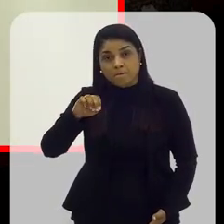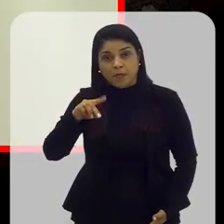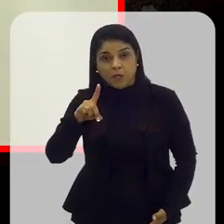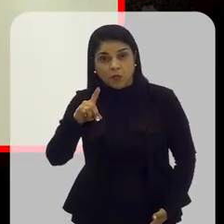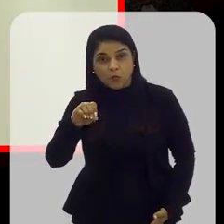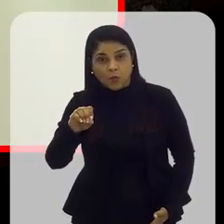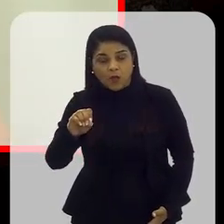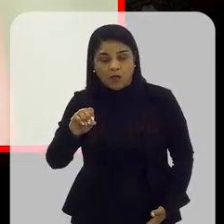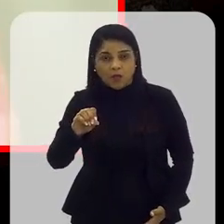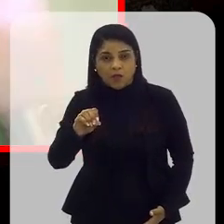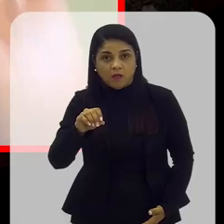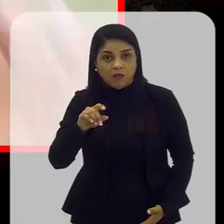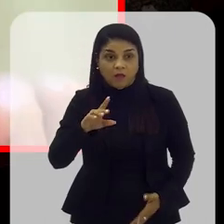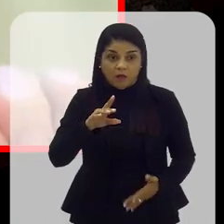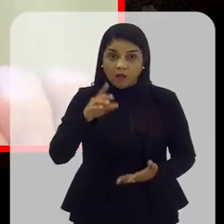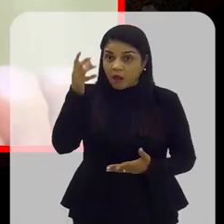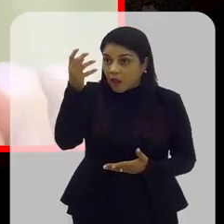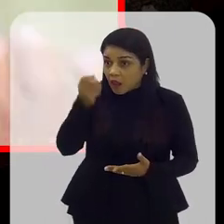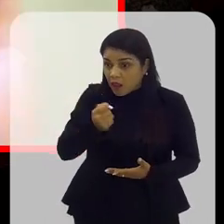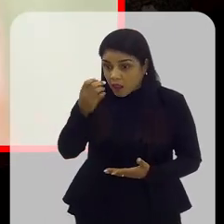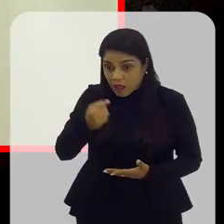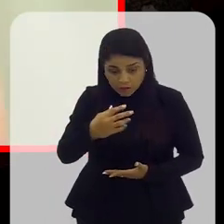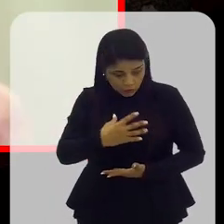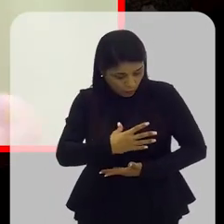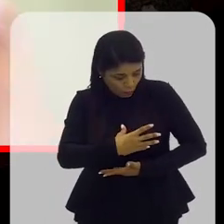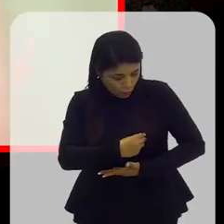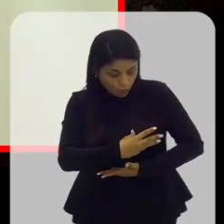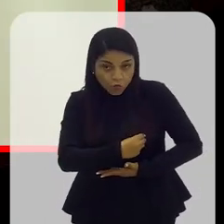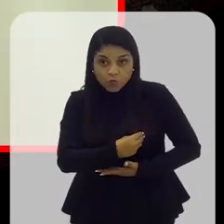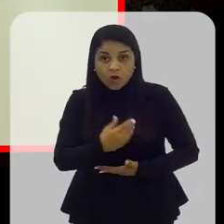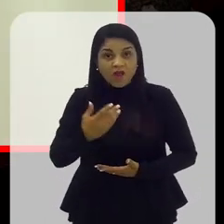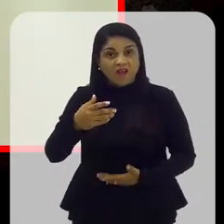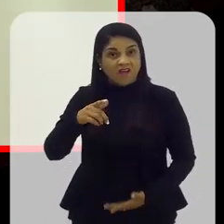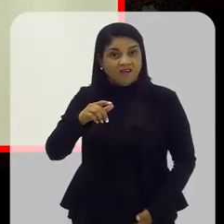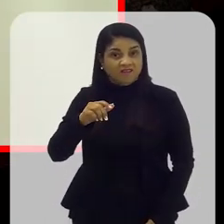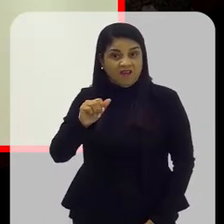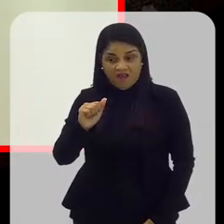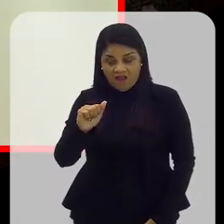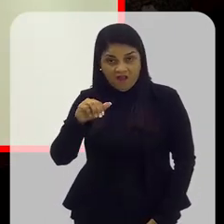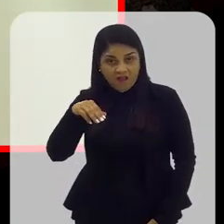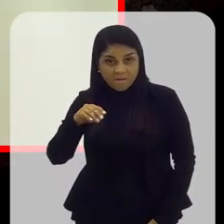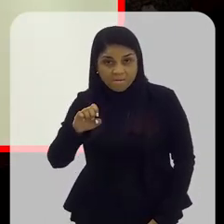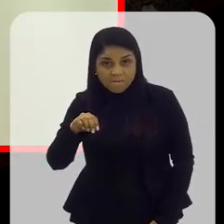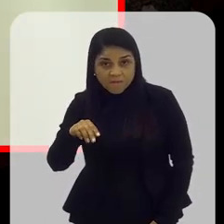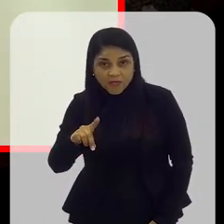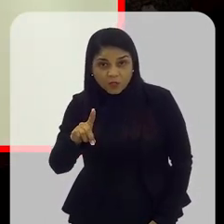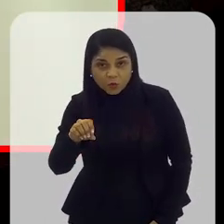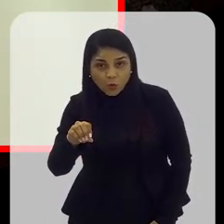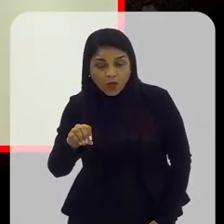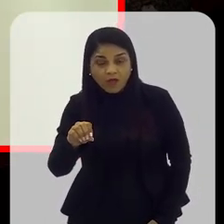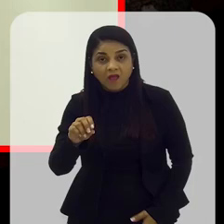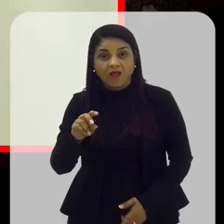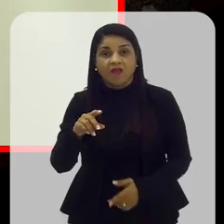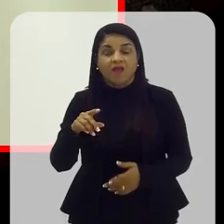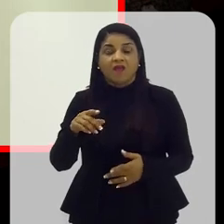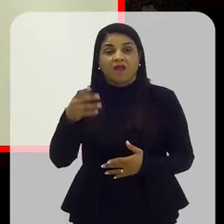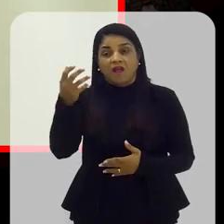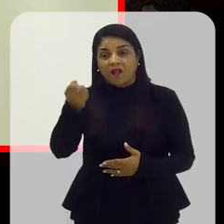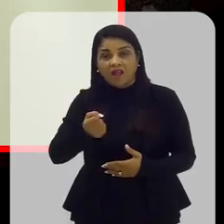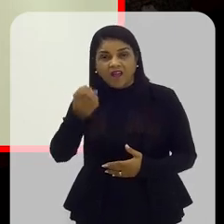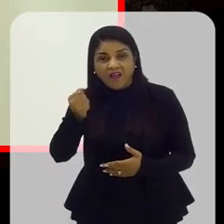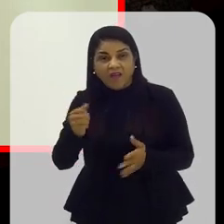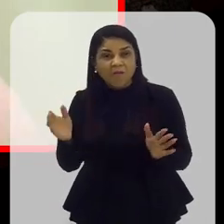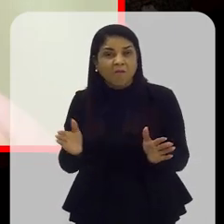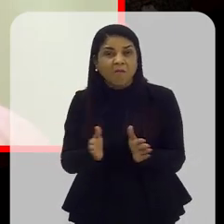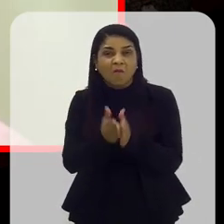é aquilo que sai da teta, essas bebidas são bebidas vegetais, muitas vezes pobre em